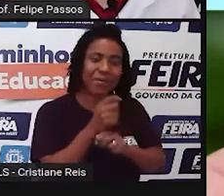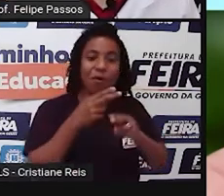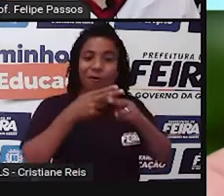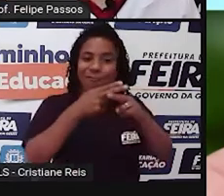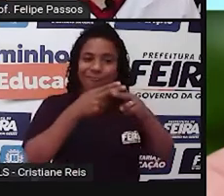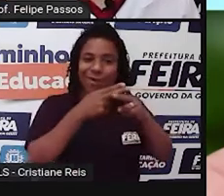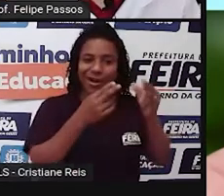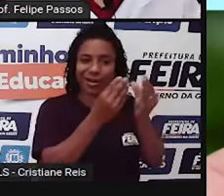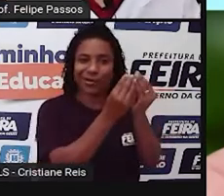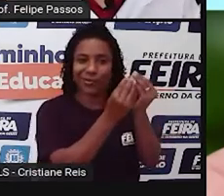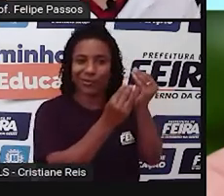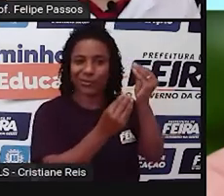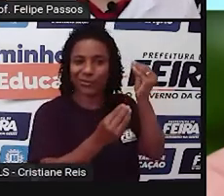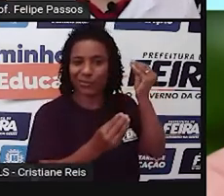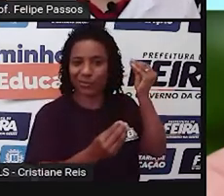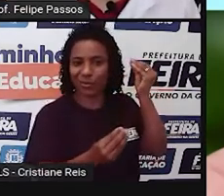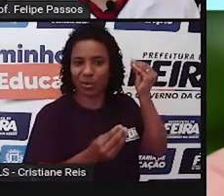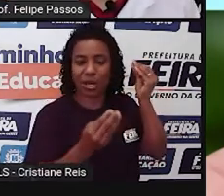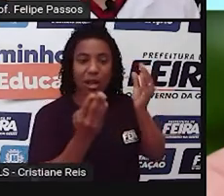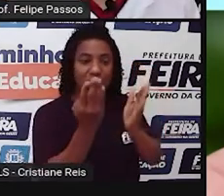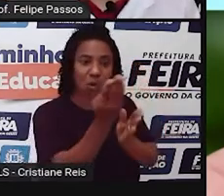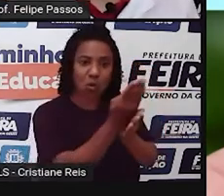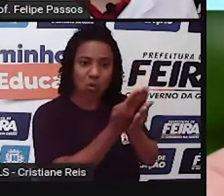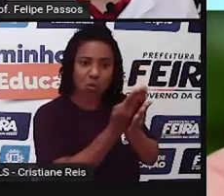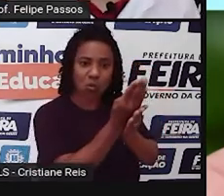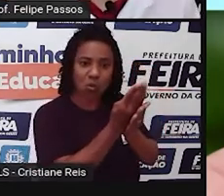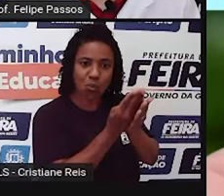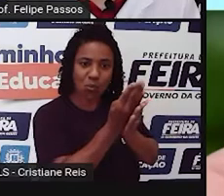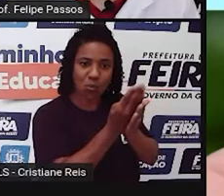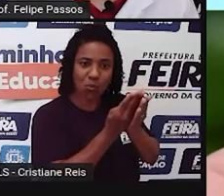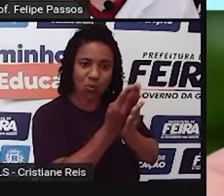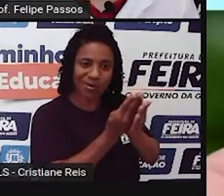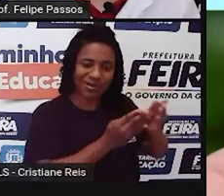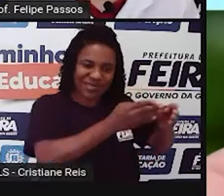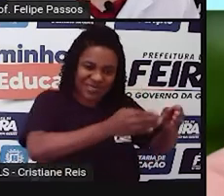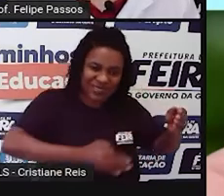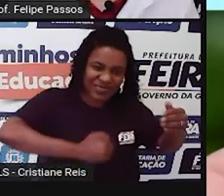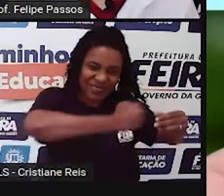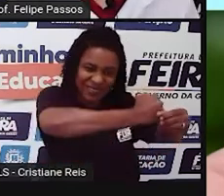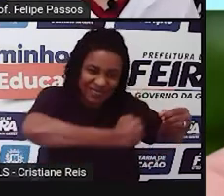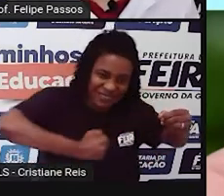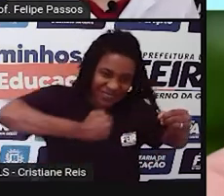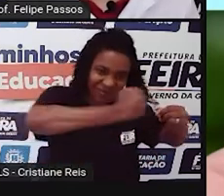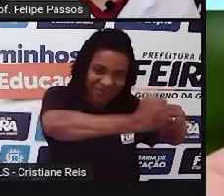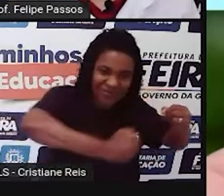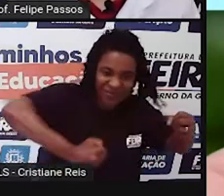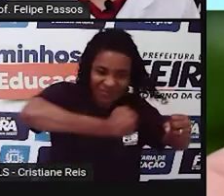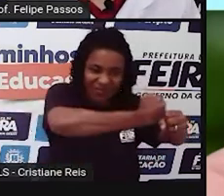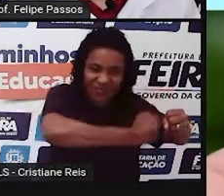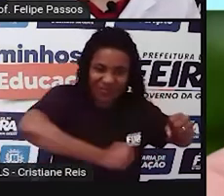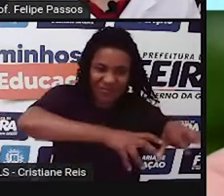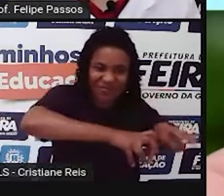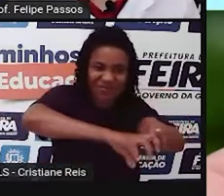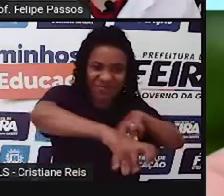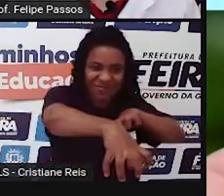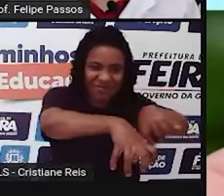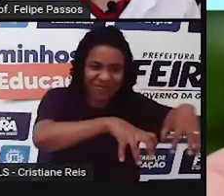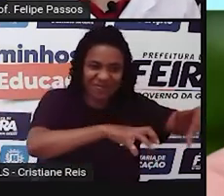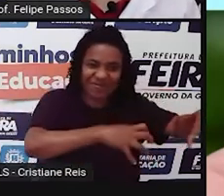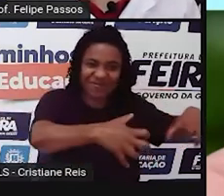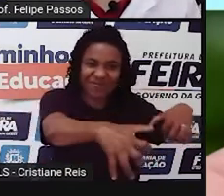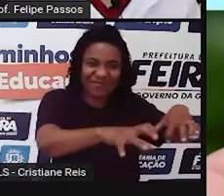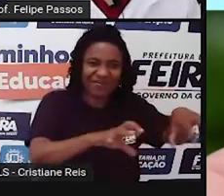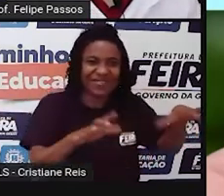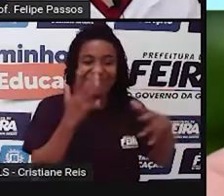E aí, usando essa pedra, o ser humano aprendeu a cortar, separar essa carne do animal que foi caçado de uma maneira